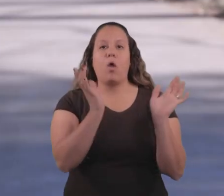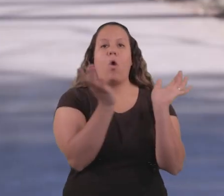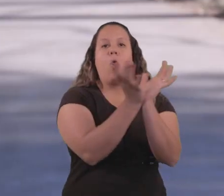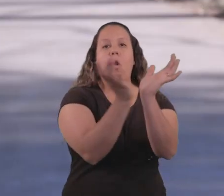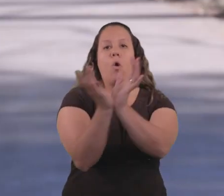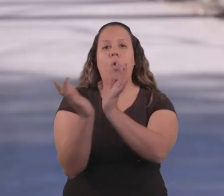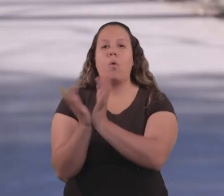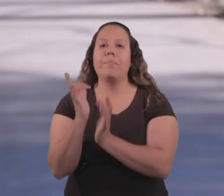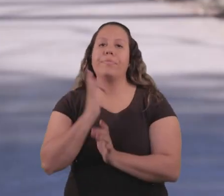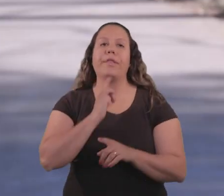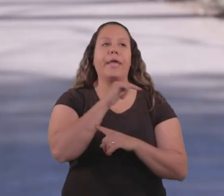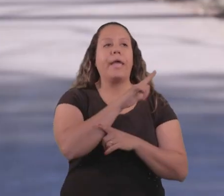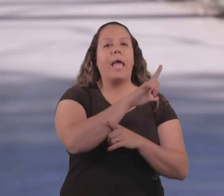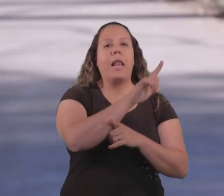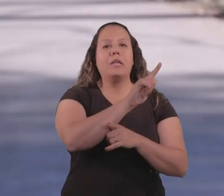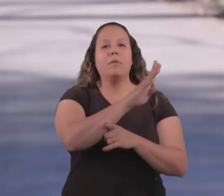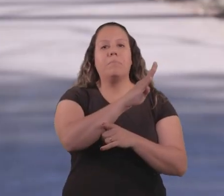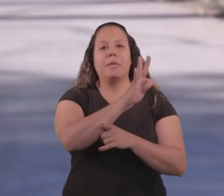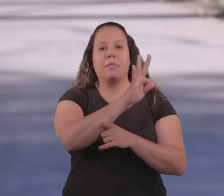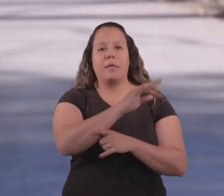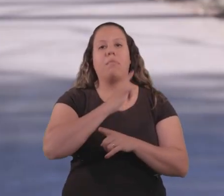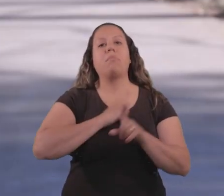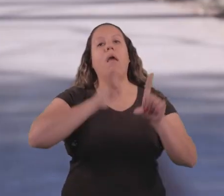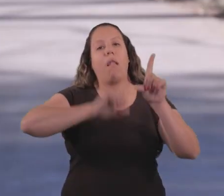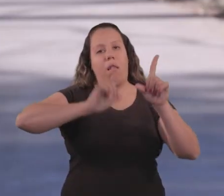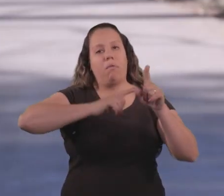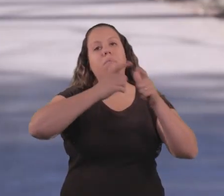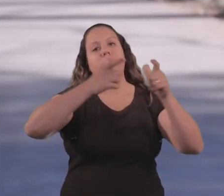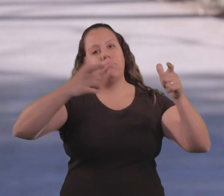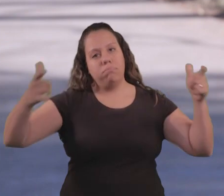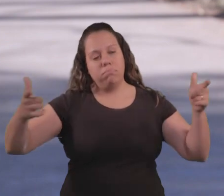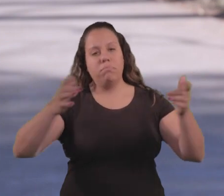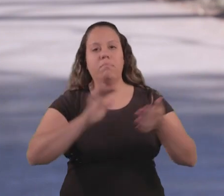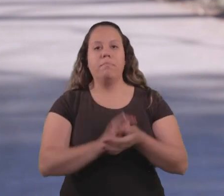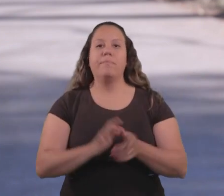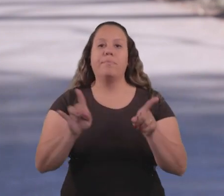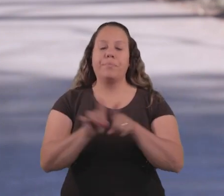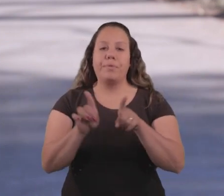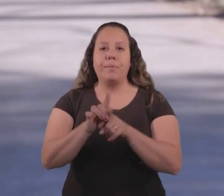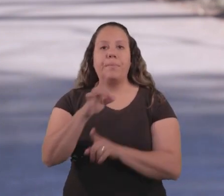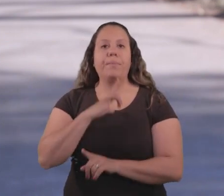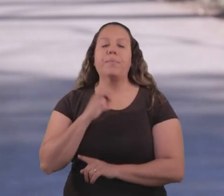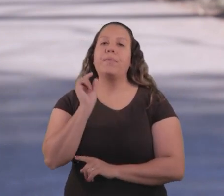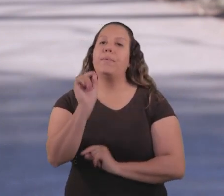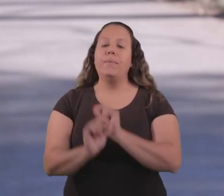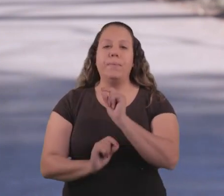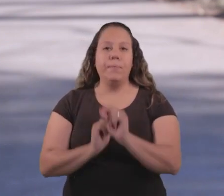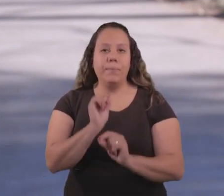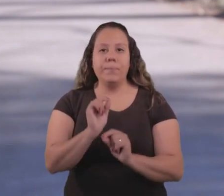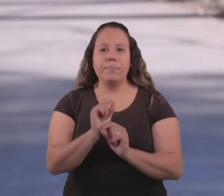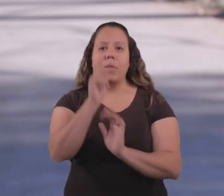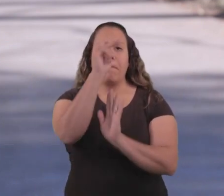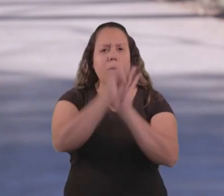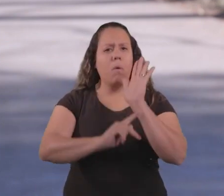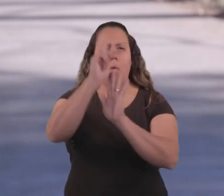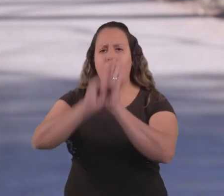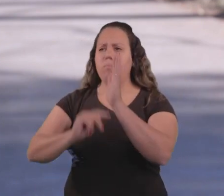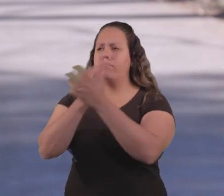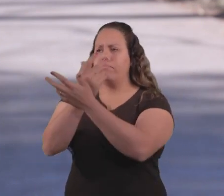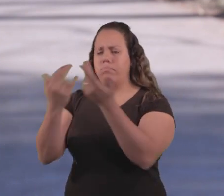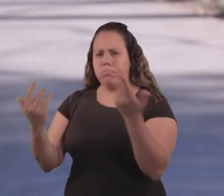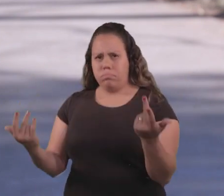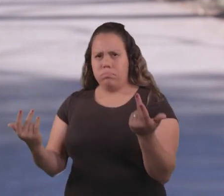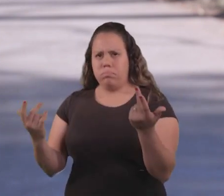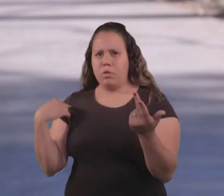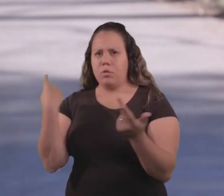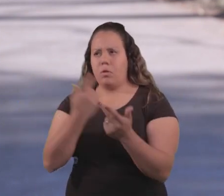coletivos. Nós temos lá LGBT, que agora ampliou também a sigla. Temos também a questão dos projetos em si,